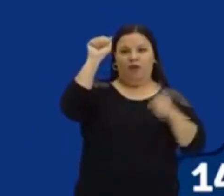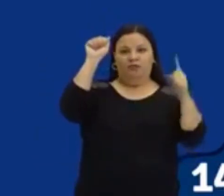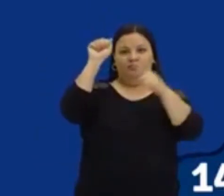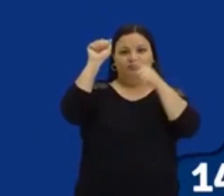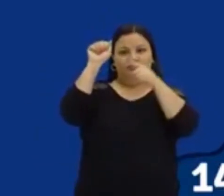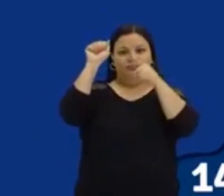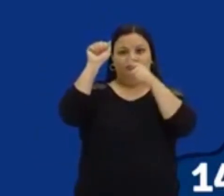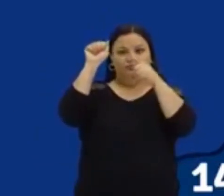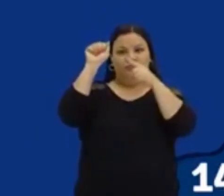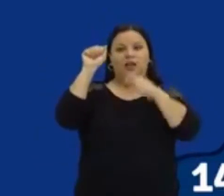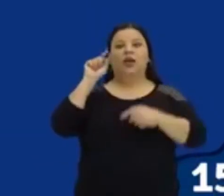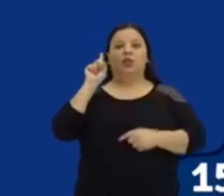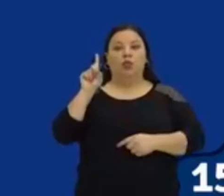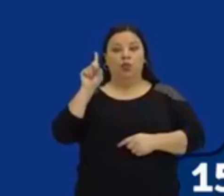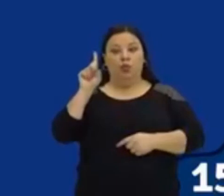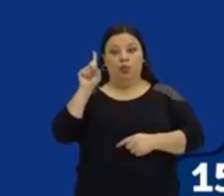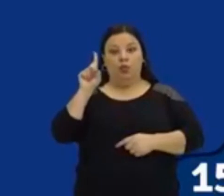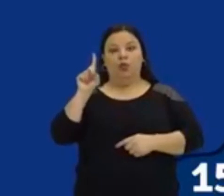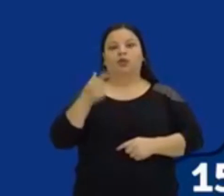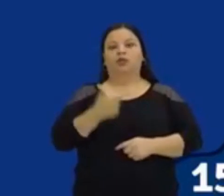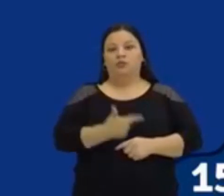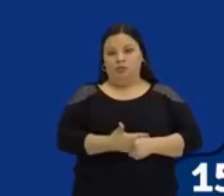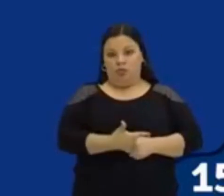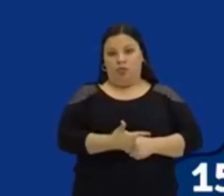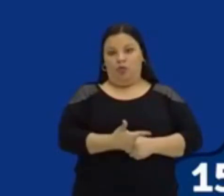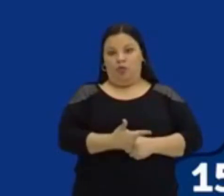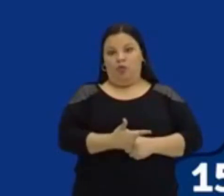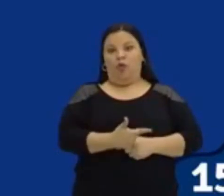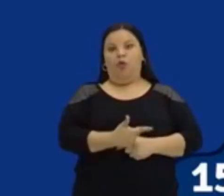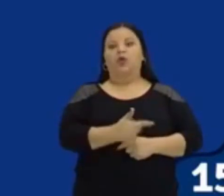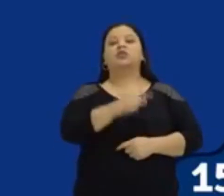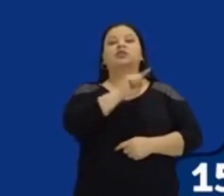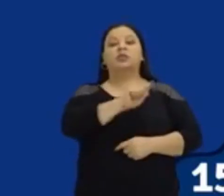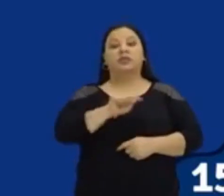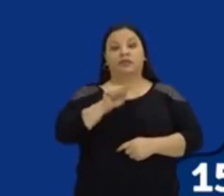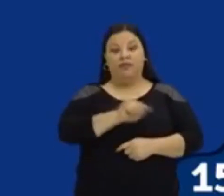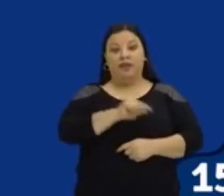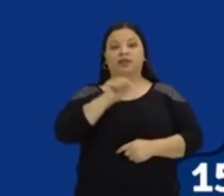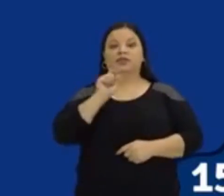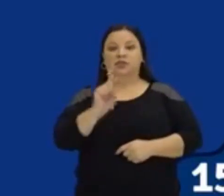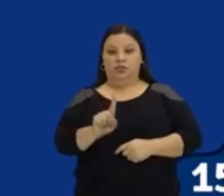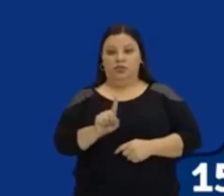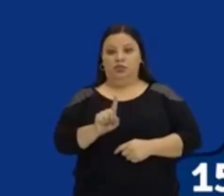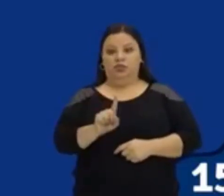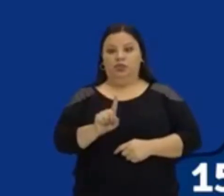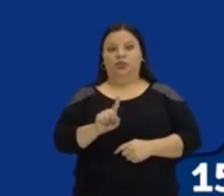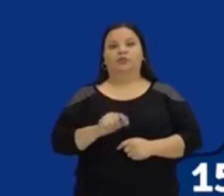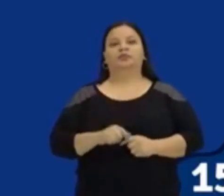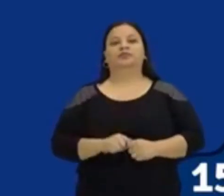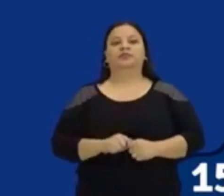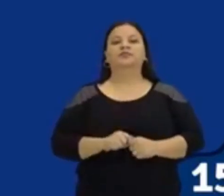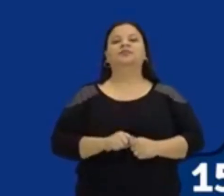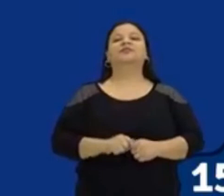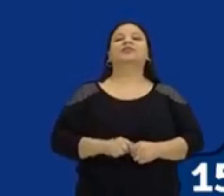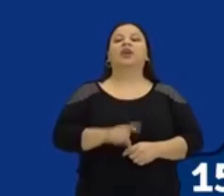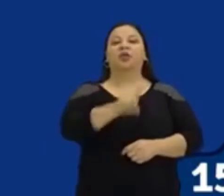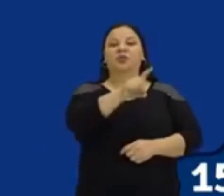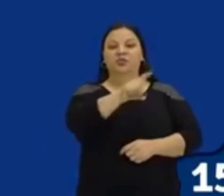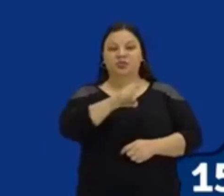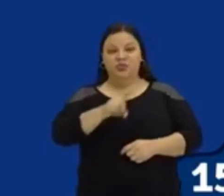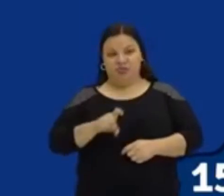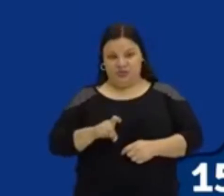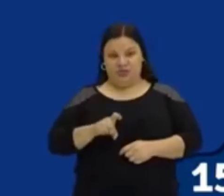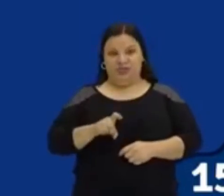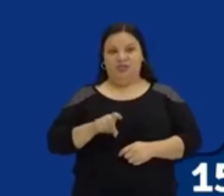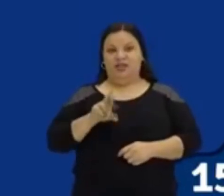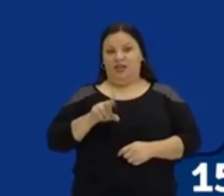1 tá bom? Então troquei aqui 2 vezes 1 o nosso x então aqui, olha. Menos com